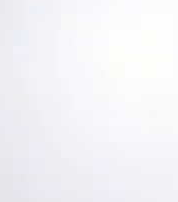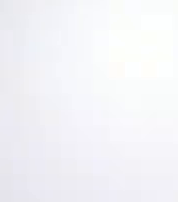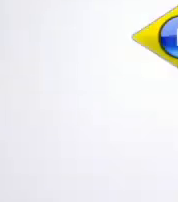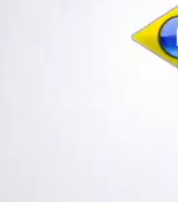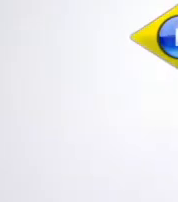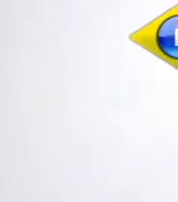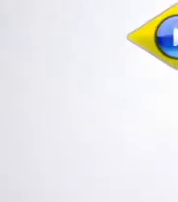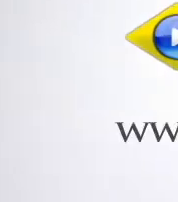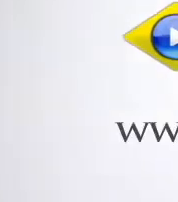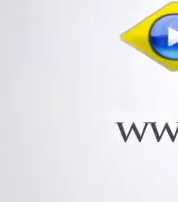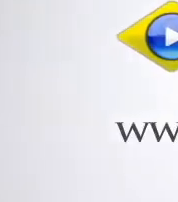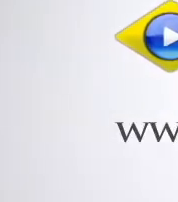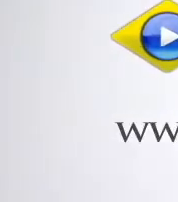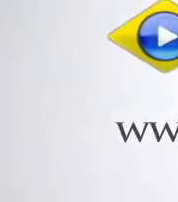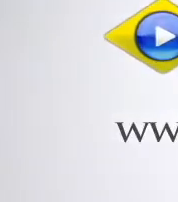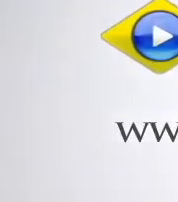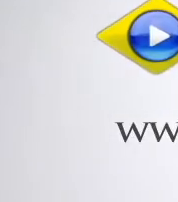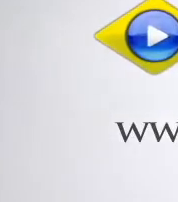senhor presidente.